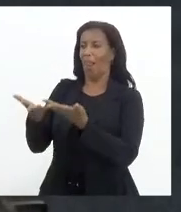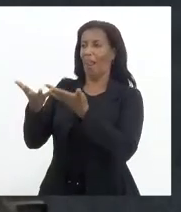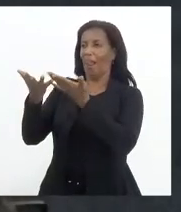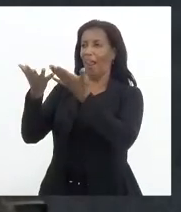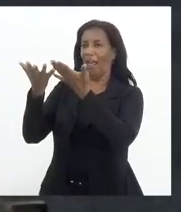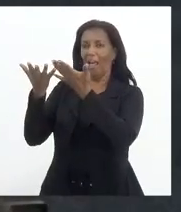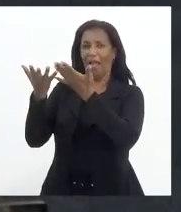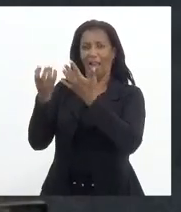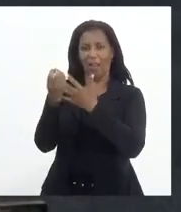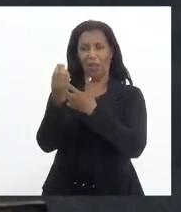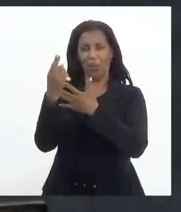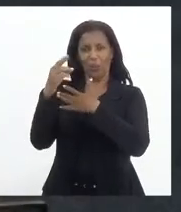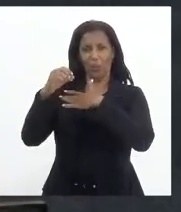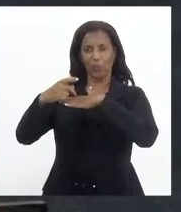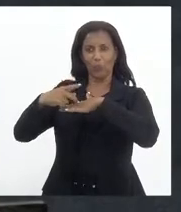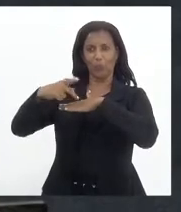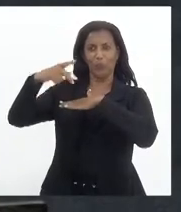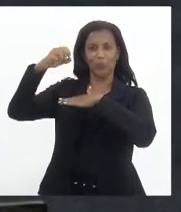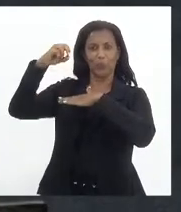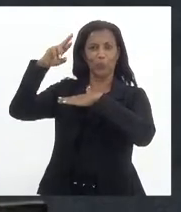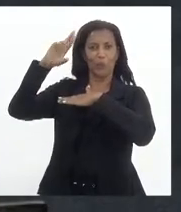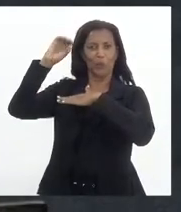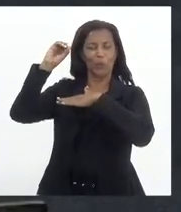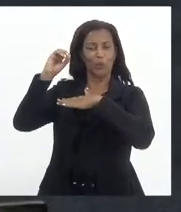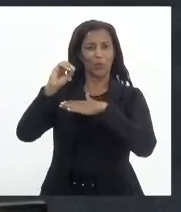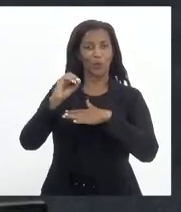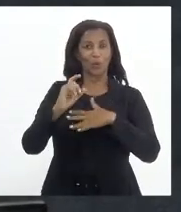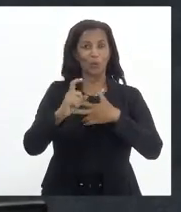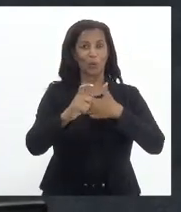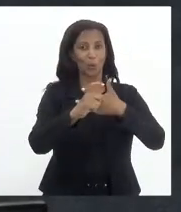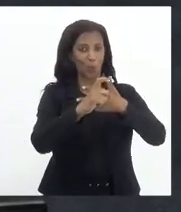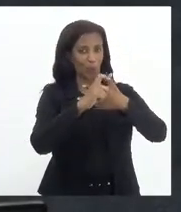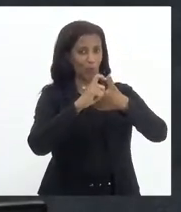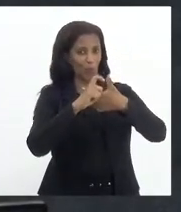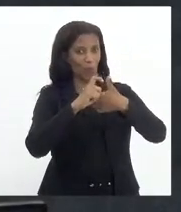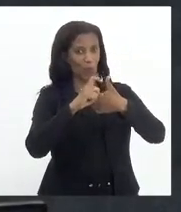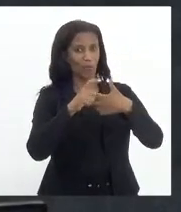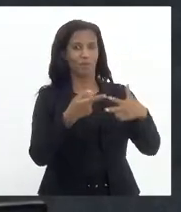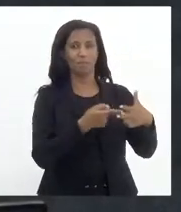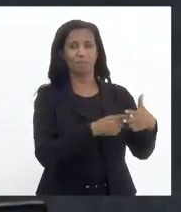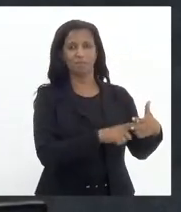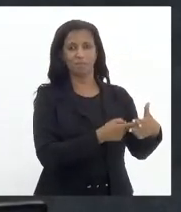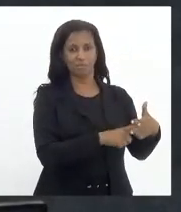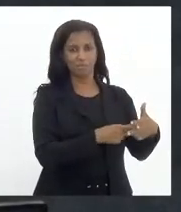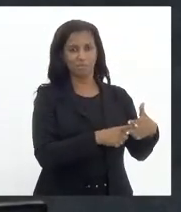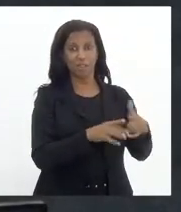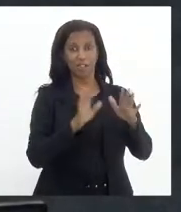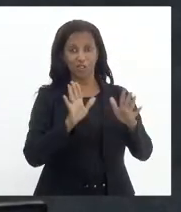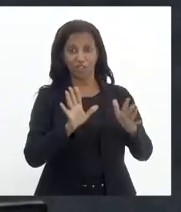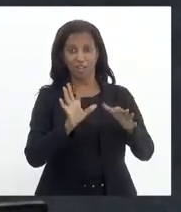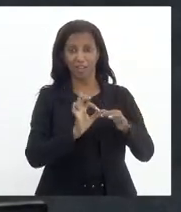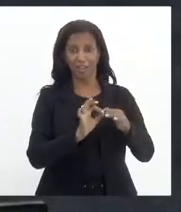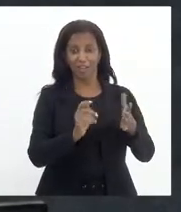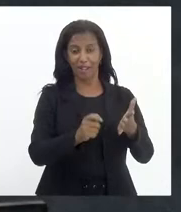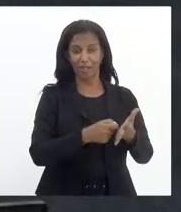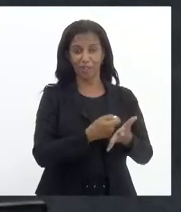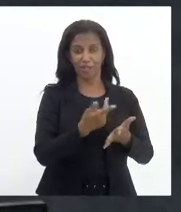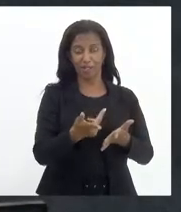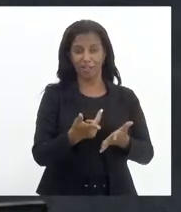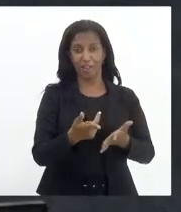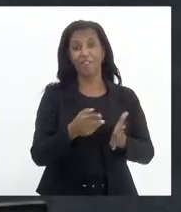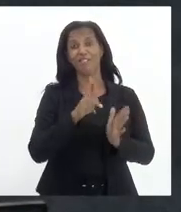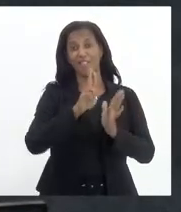Branco, o Poder Executivo irá regulamentá-lo. Já é autorizativo, ainda será